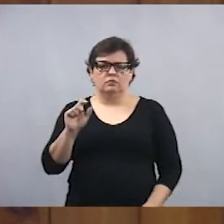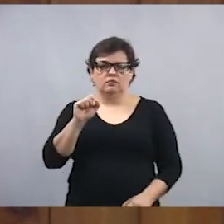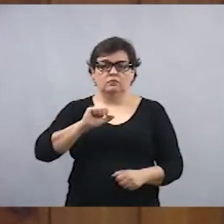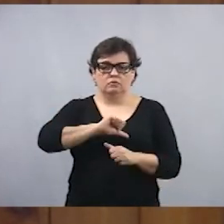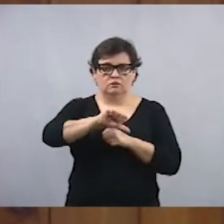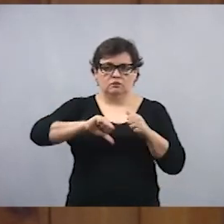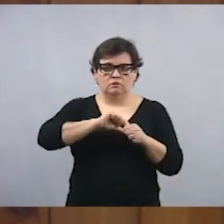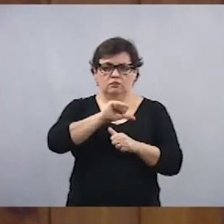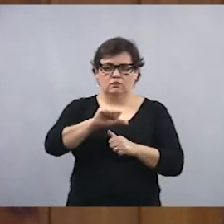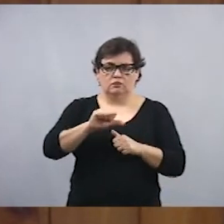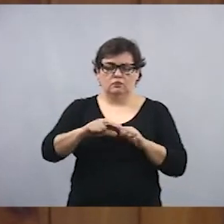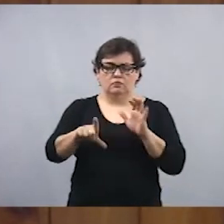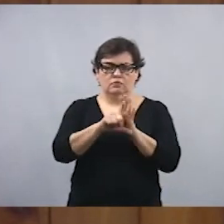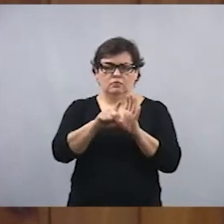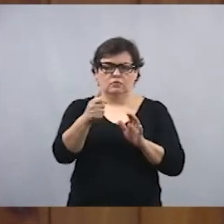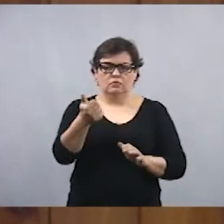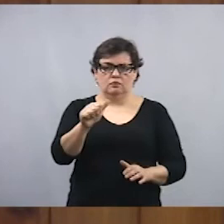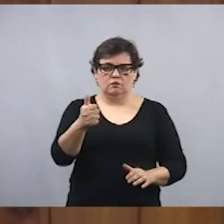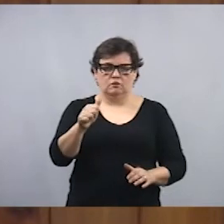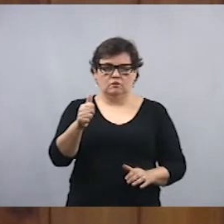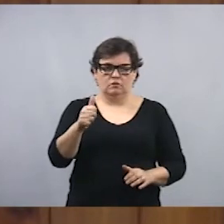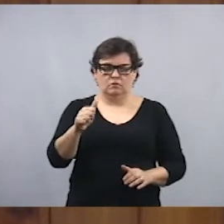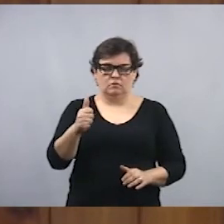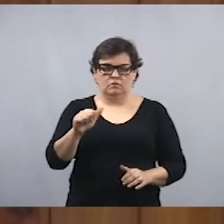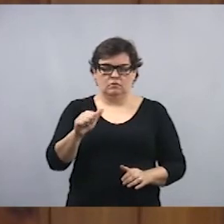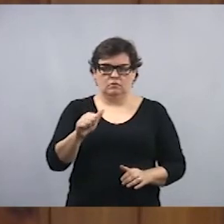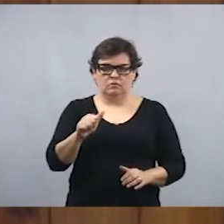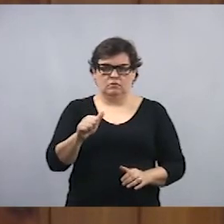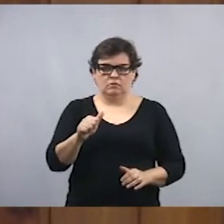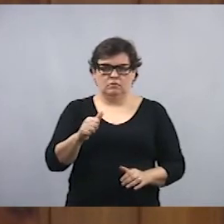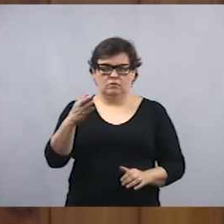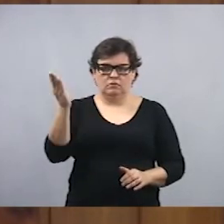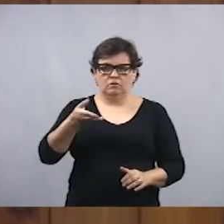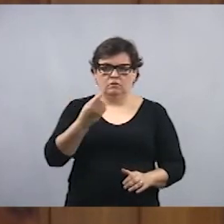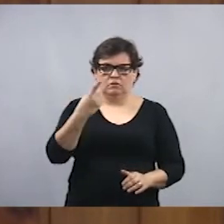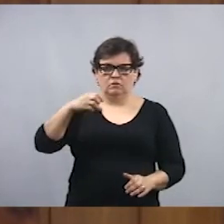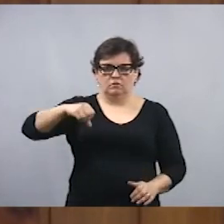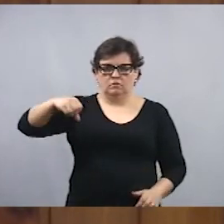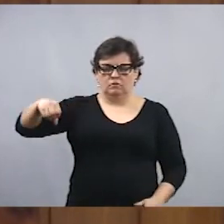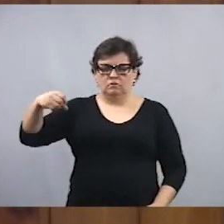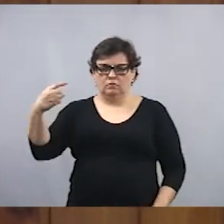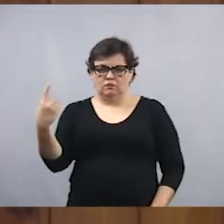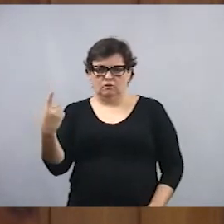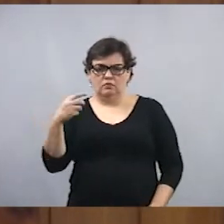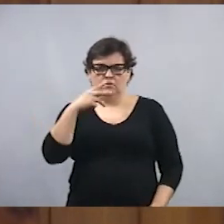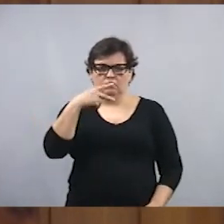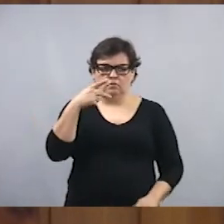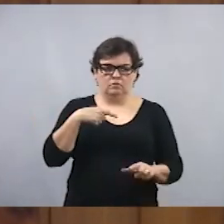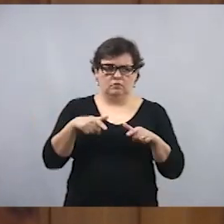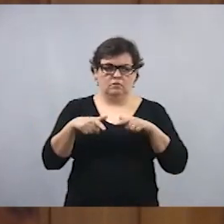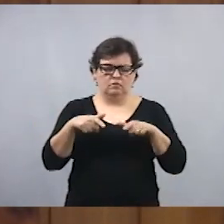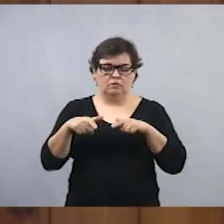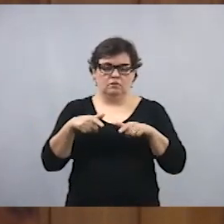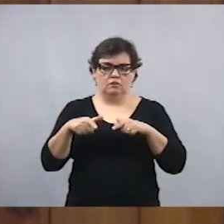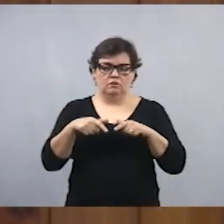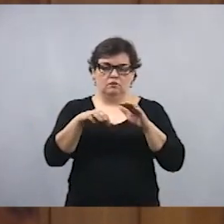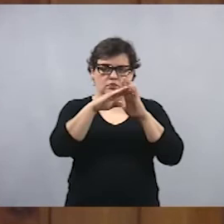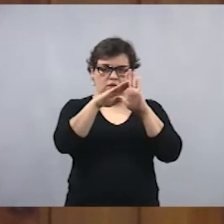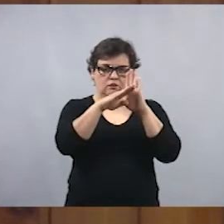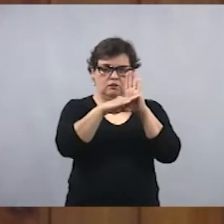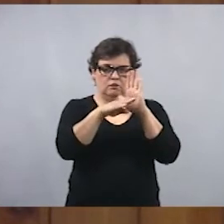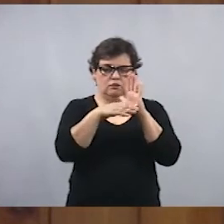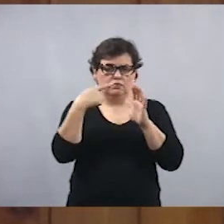complementar número 11, de 17 de dezembro de 1991, referente às funções e cargos que especifica.